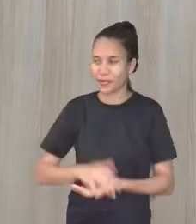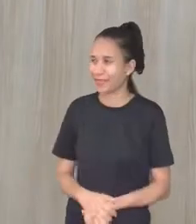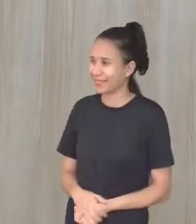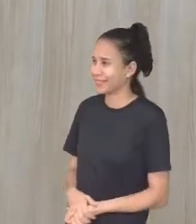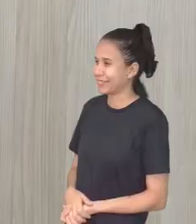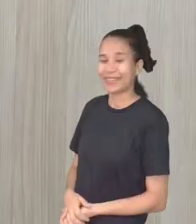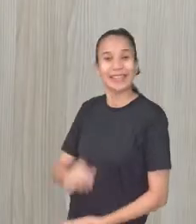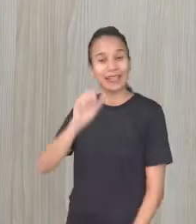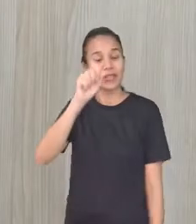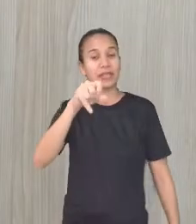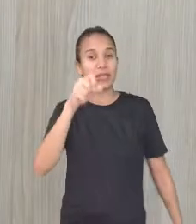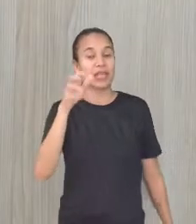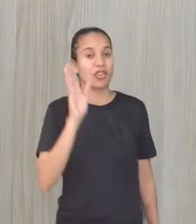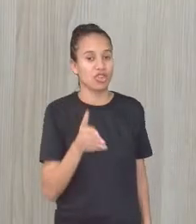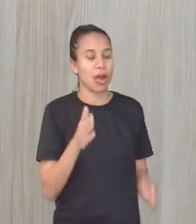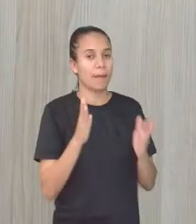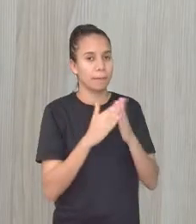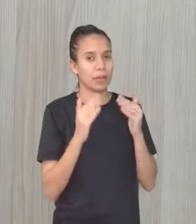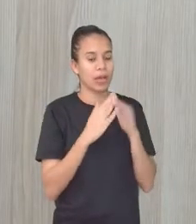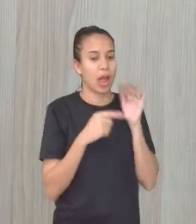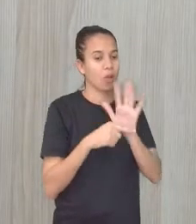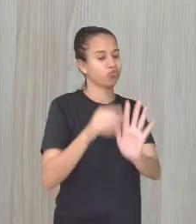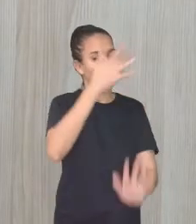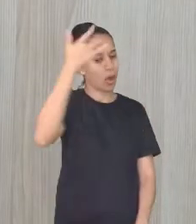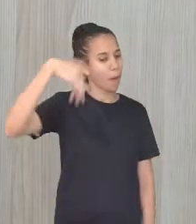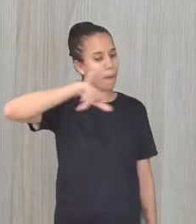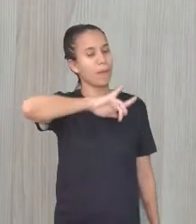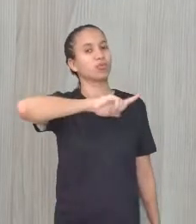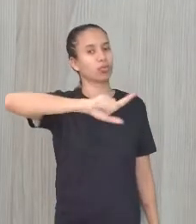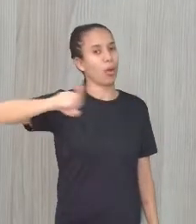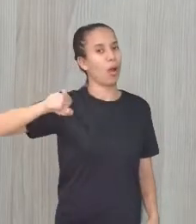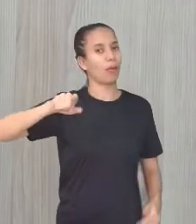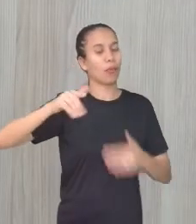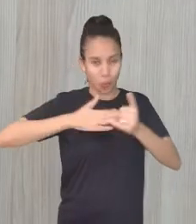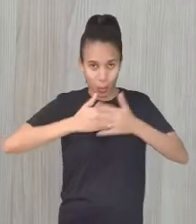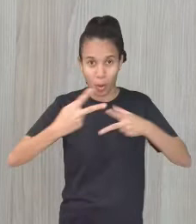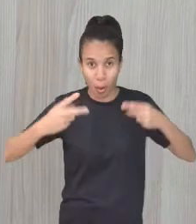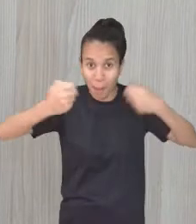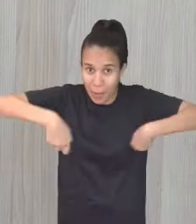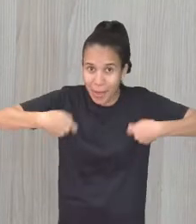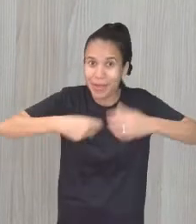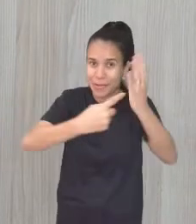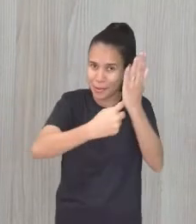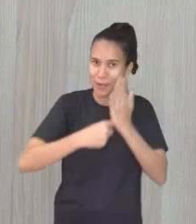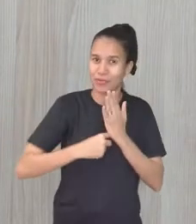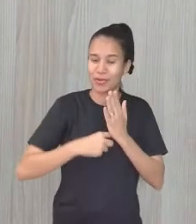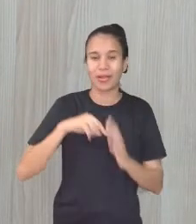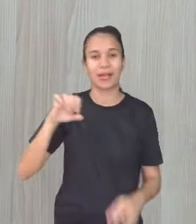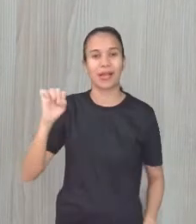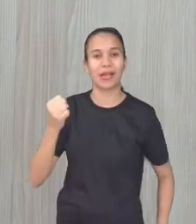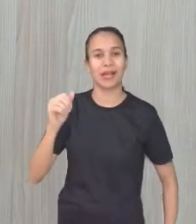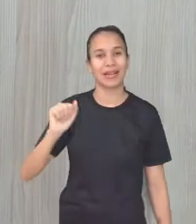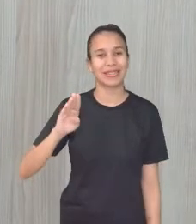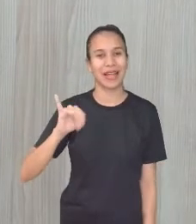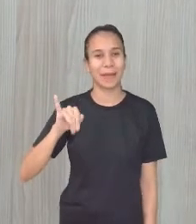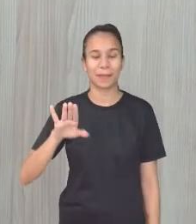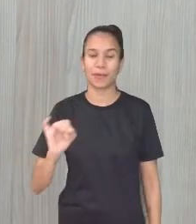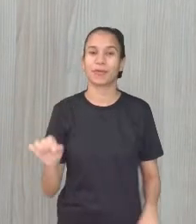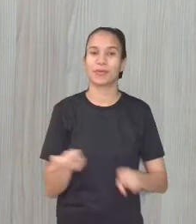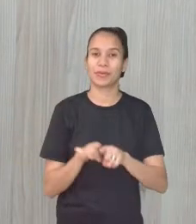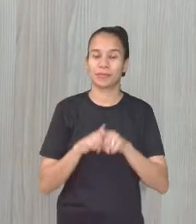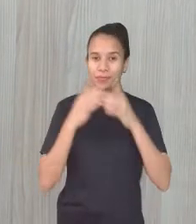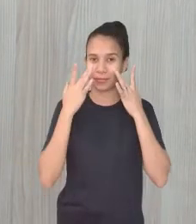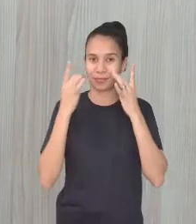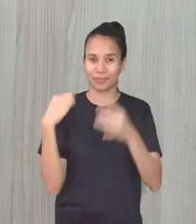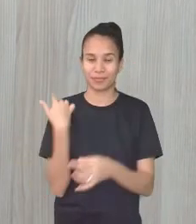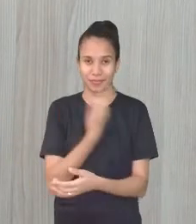Estou, professora. E já pedi ajuda aqui ao pessoal, viu? Qualquer coisa aí, vocês vão me ajudar. E Sabino já está aqui bem atento também, professora, à